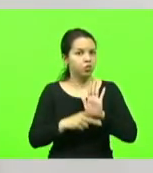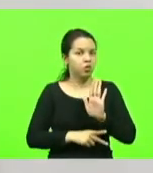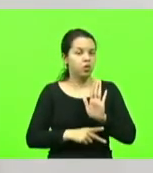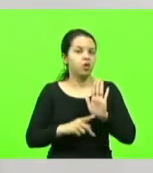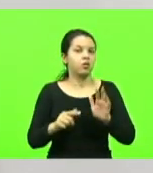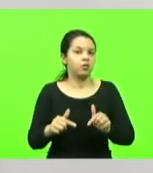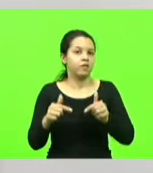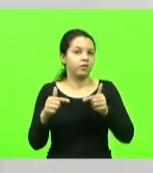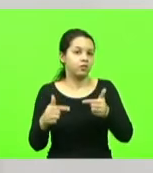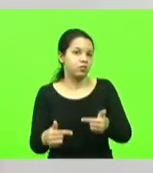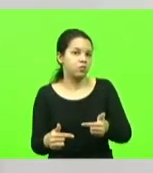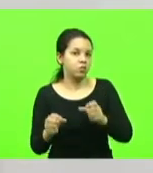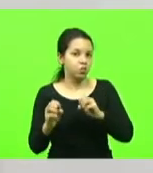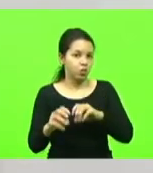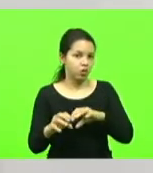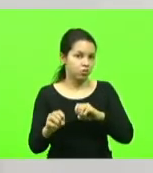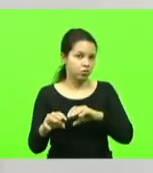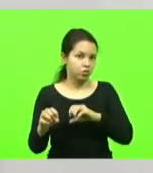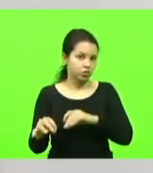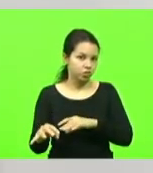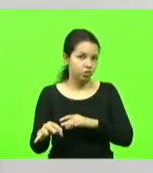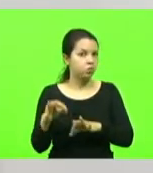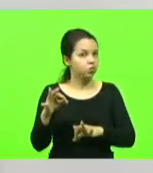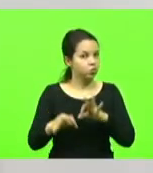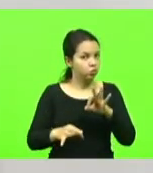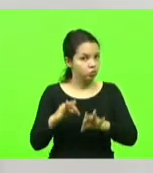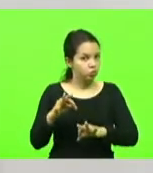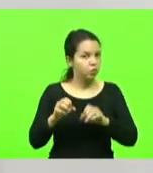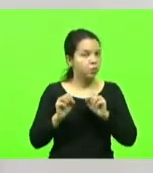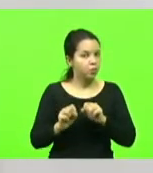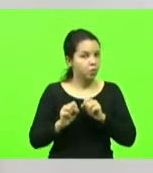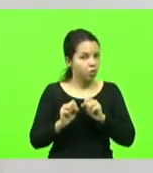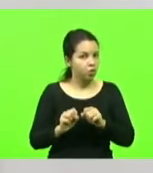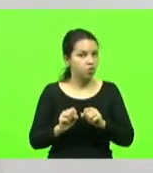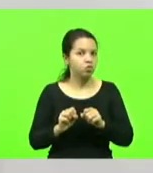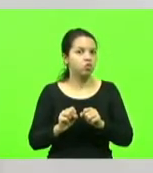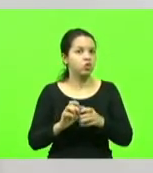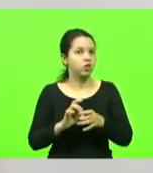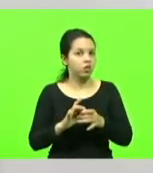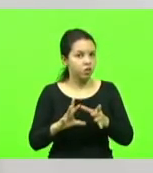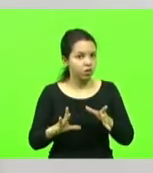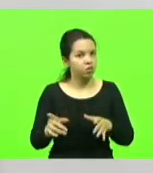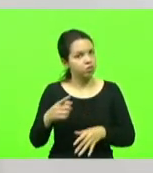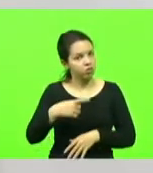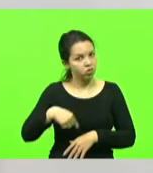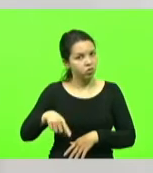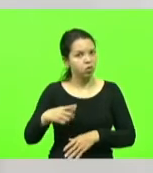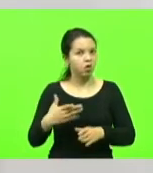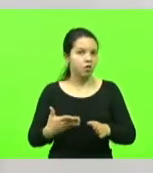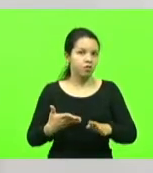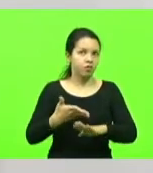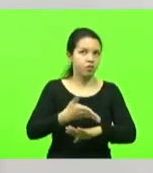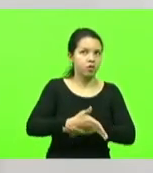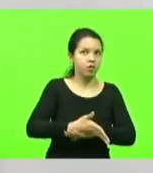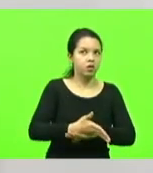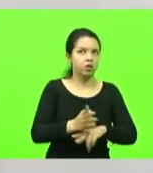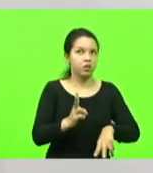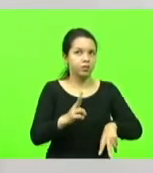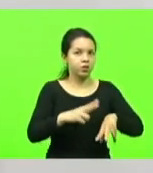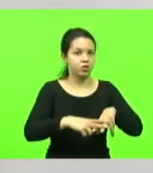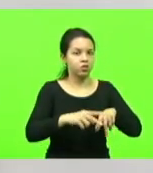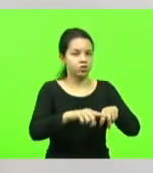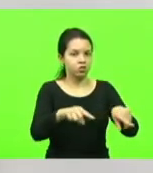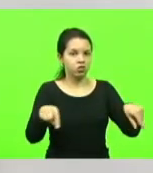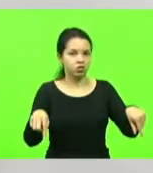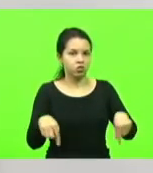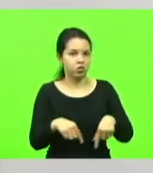educacional. É só o juiz nos dá autorização que a gente faz essa intervenção dentro do presídio. E não sei se eles